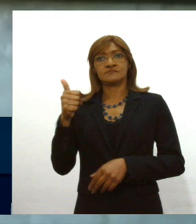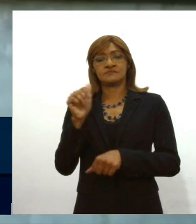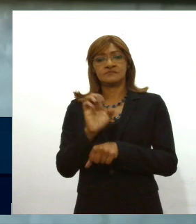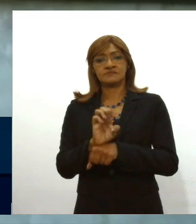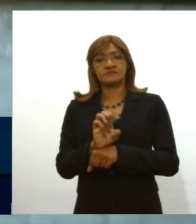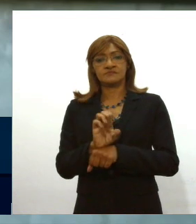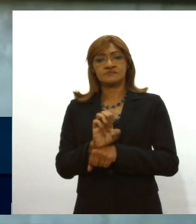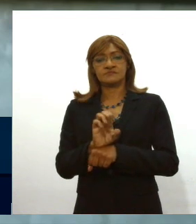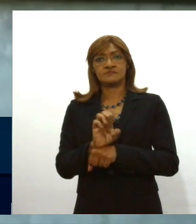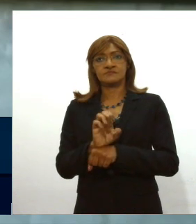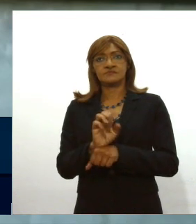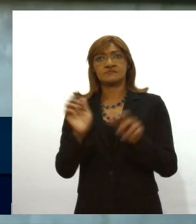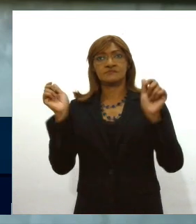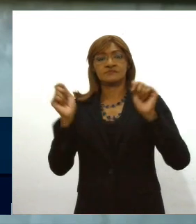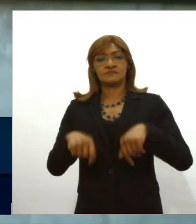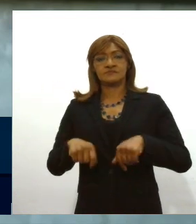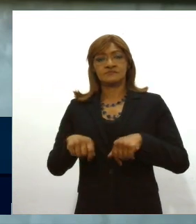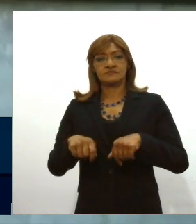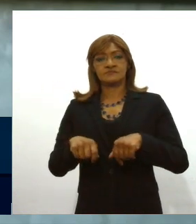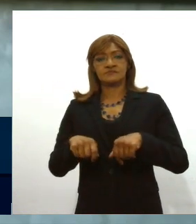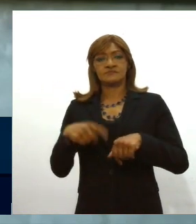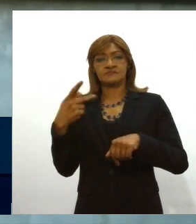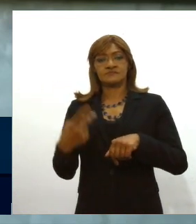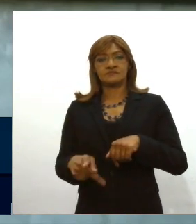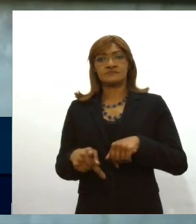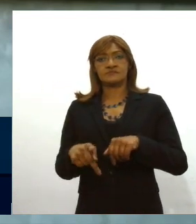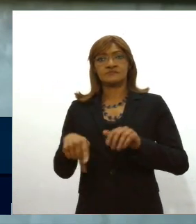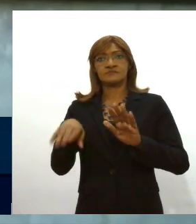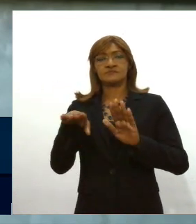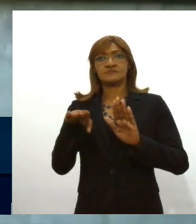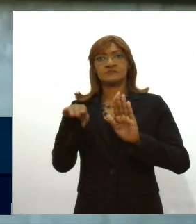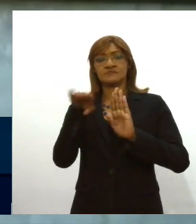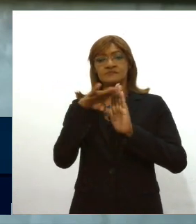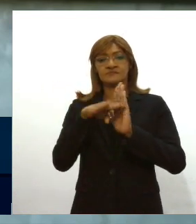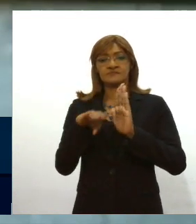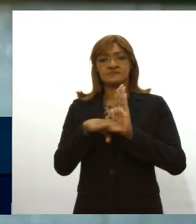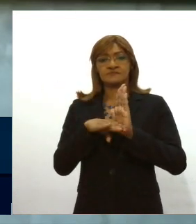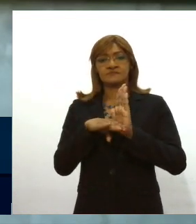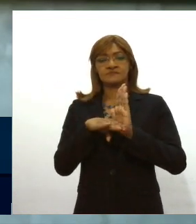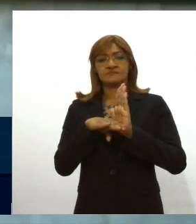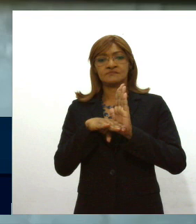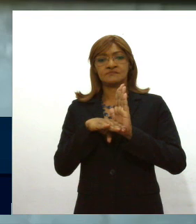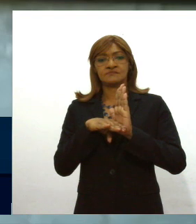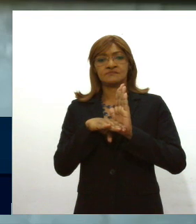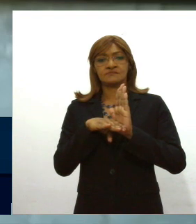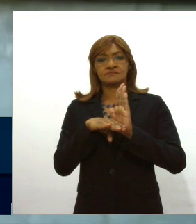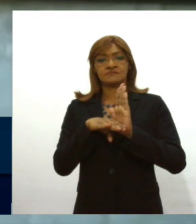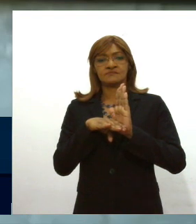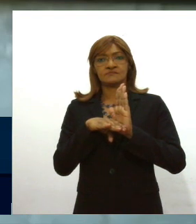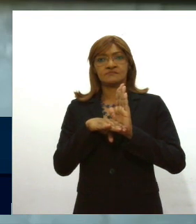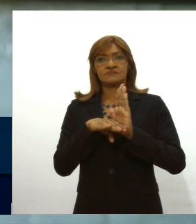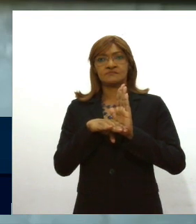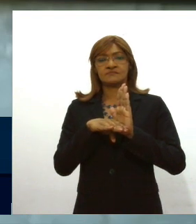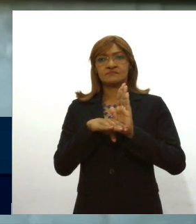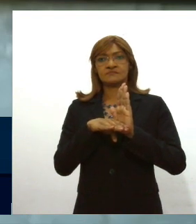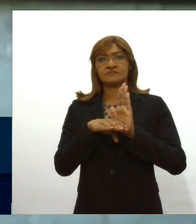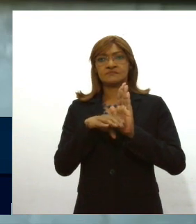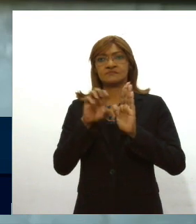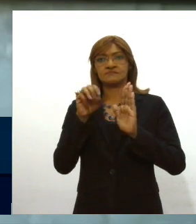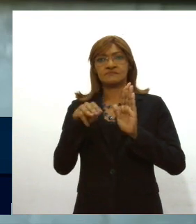que seja implantado no estado de Sergipe um programa intitulado com o emóvel